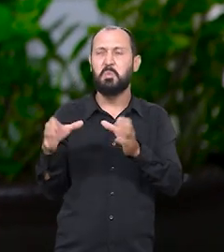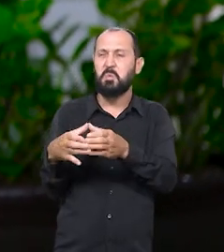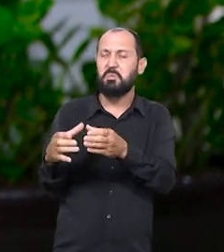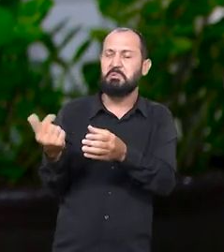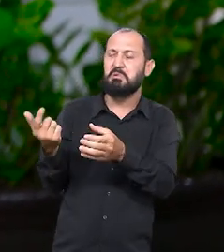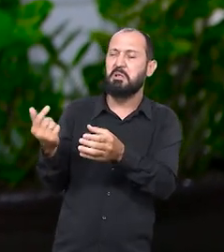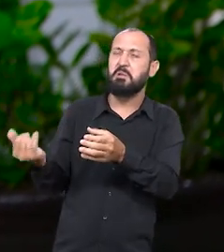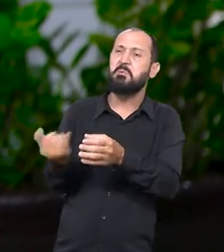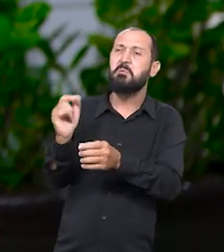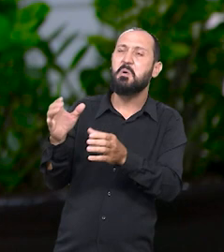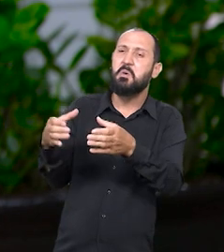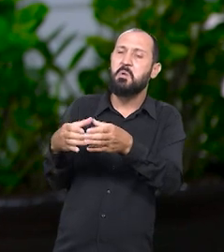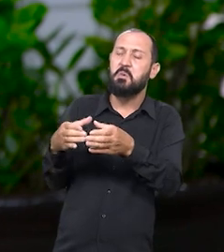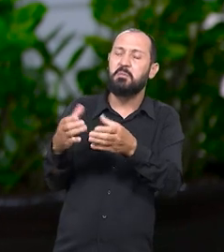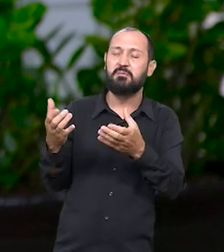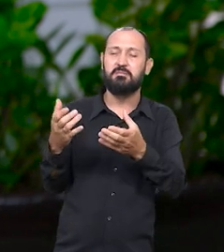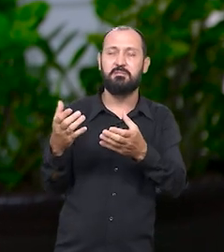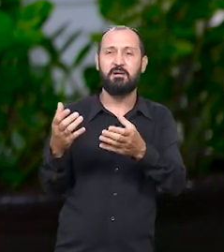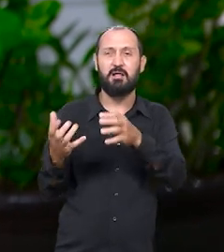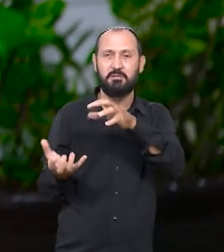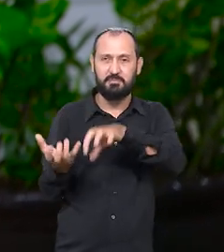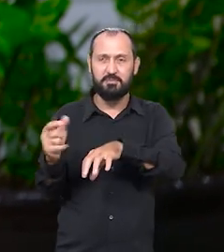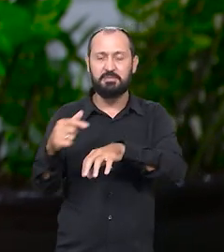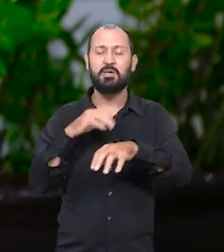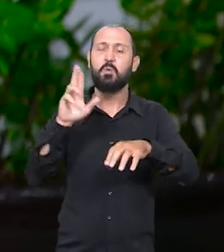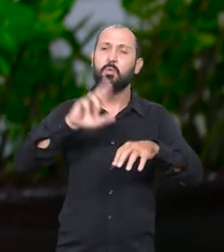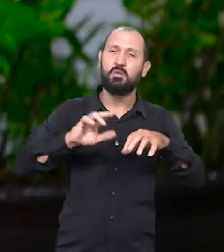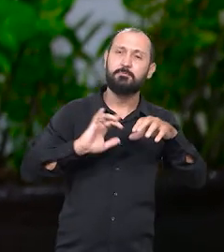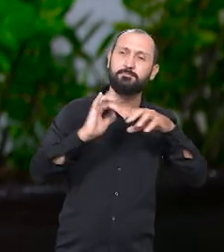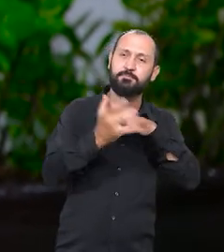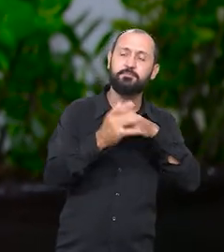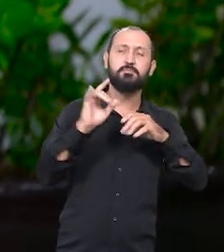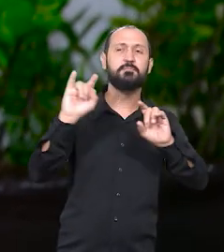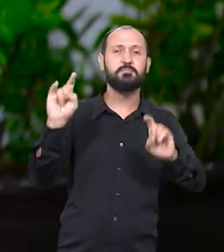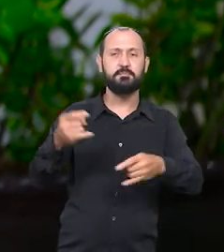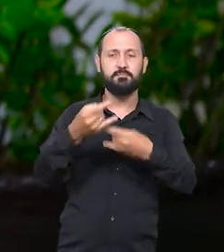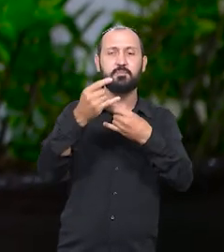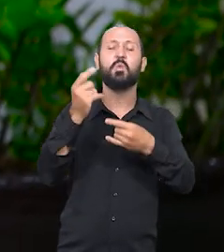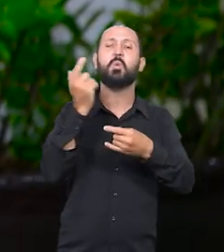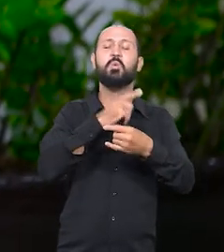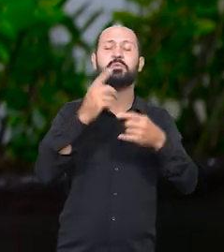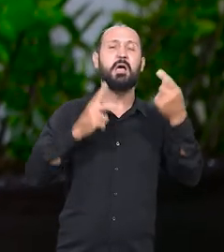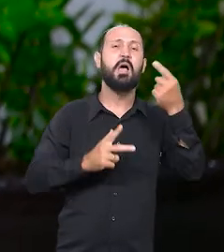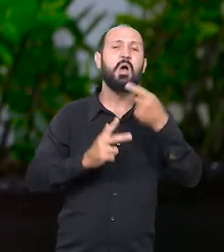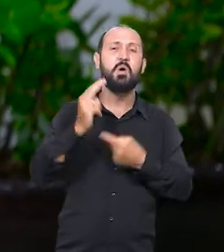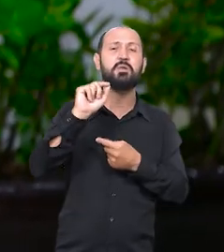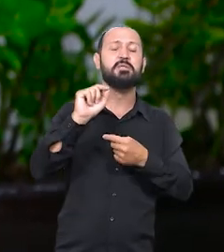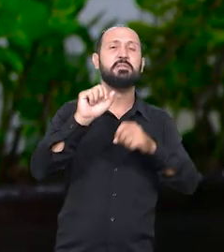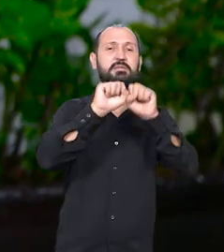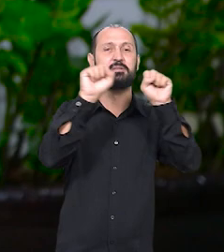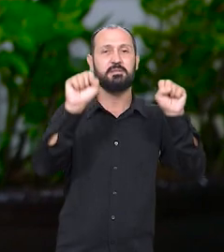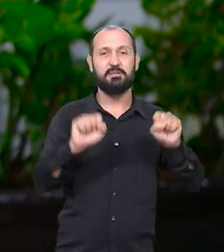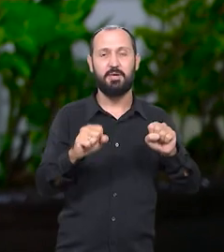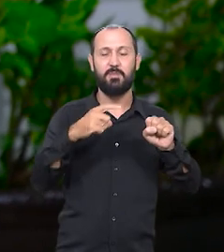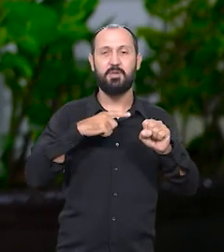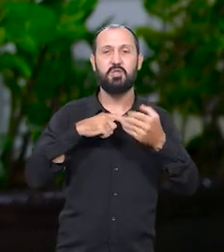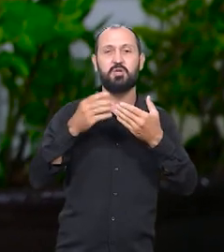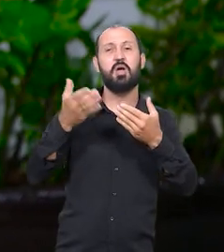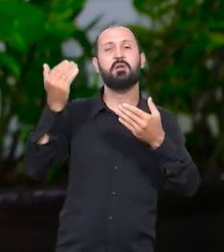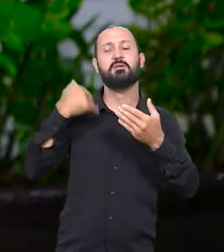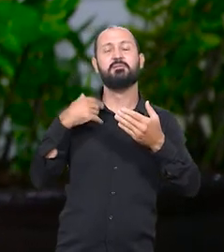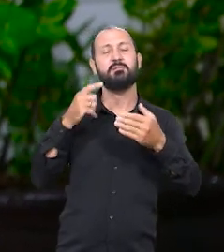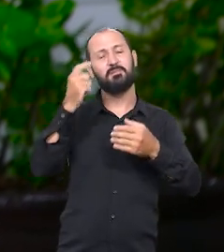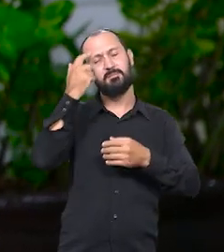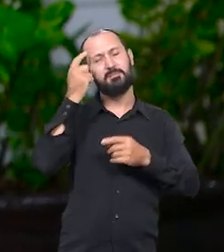no Congresso e através das redes sociais, através de lives, conseguiu vencer todo um sistema que existia. Ninguém